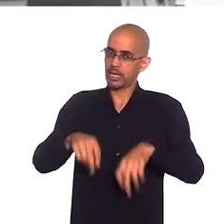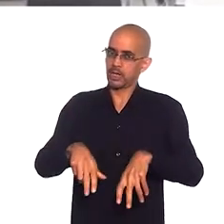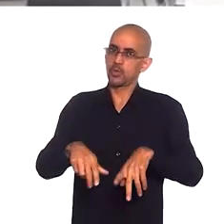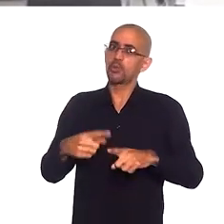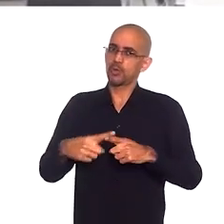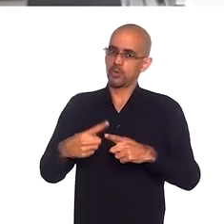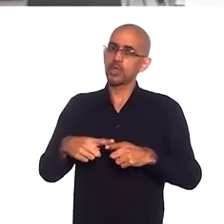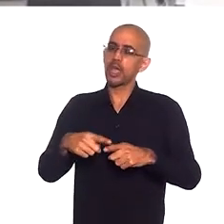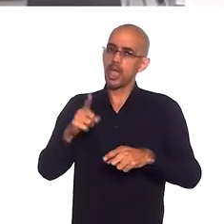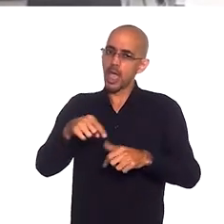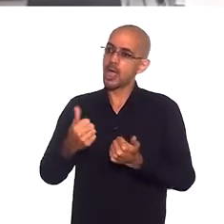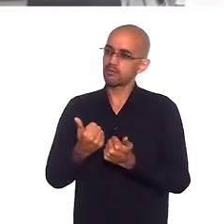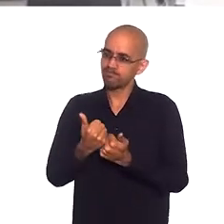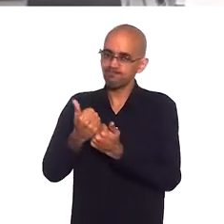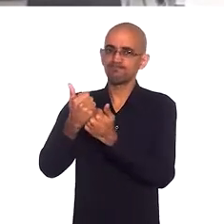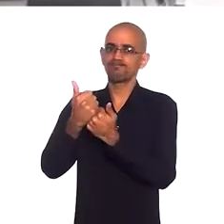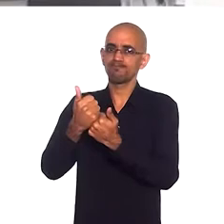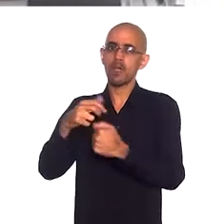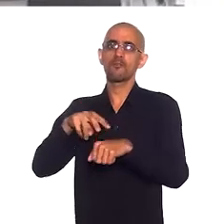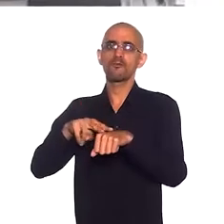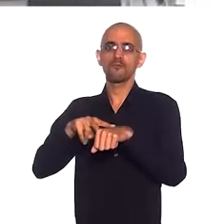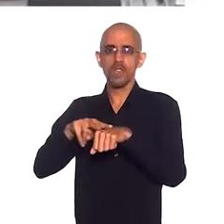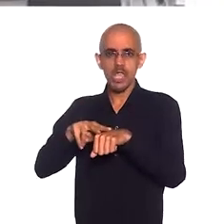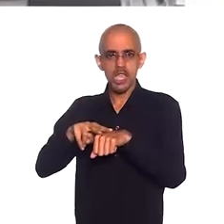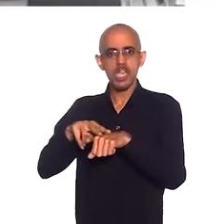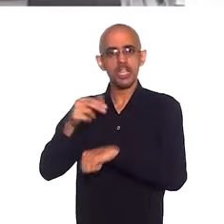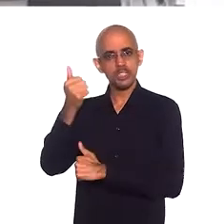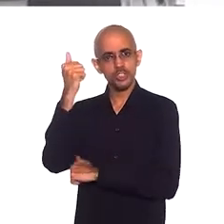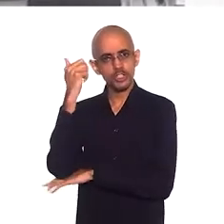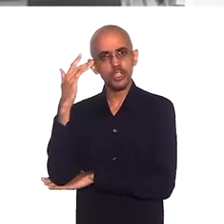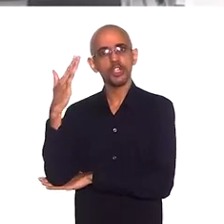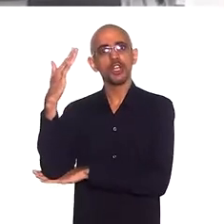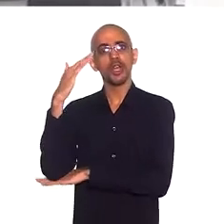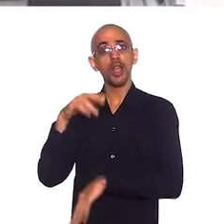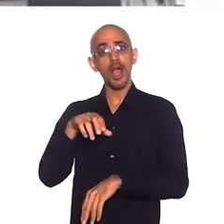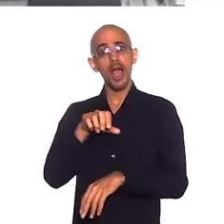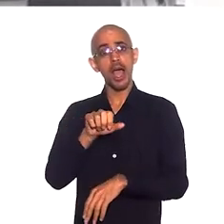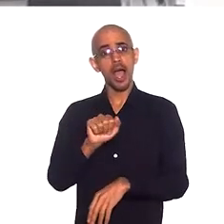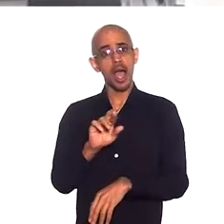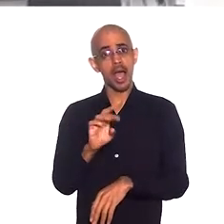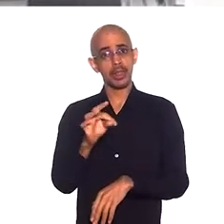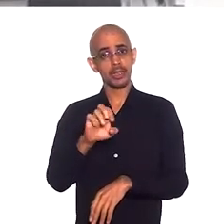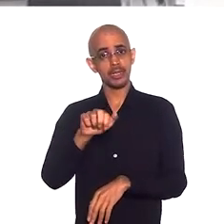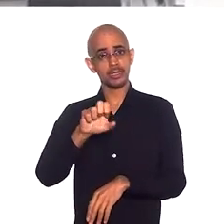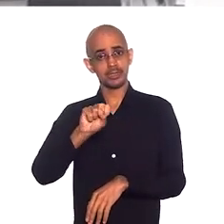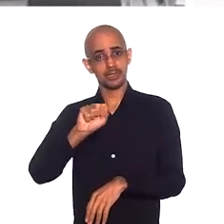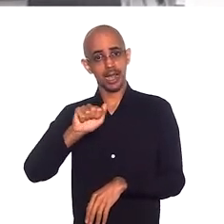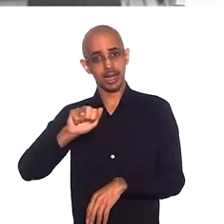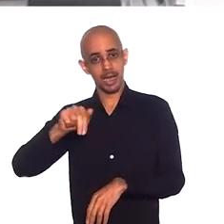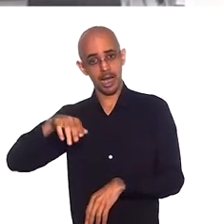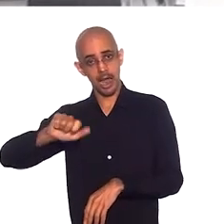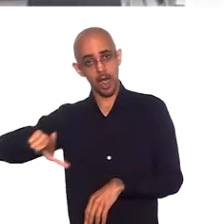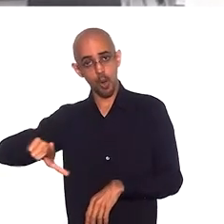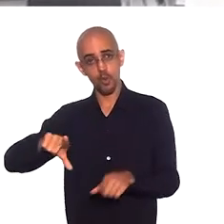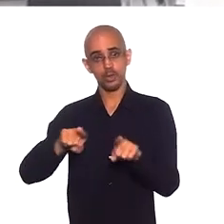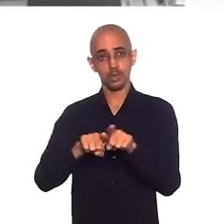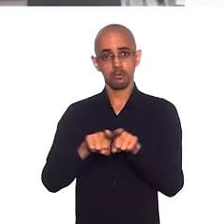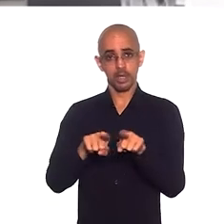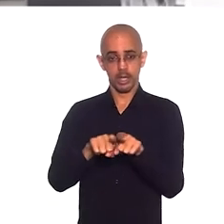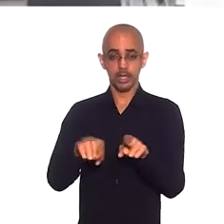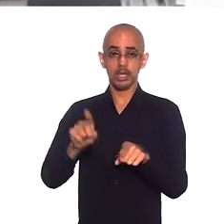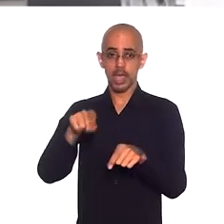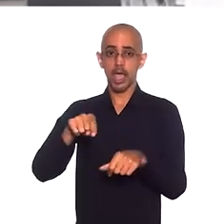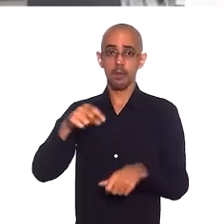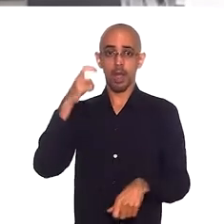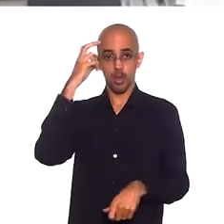sustentabilidade, quitando as artesanais, que é uma pegada muito boa do resgate cultural da cidade de São João. A gente